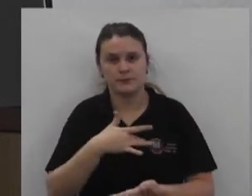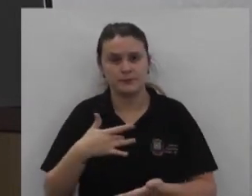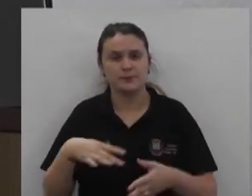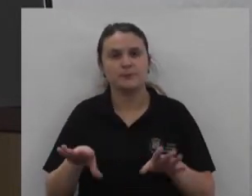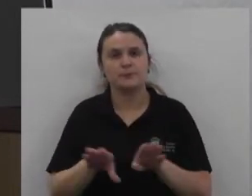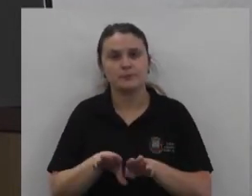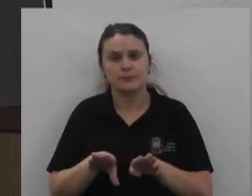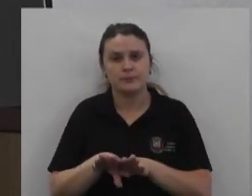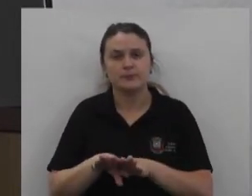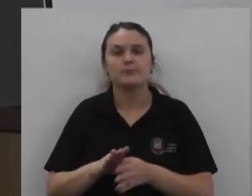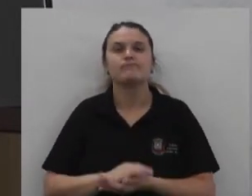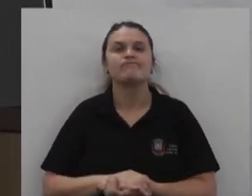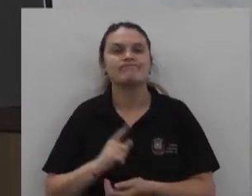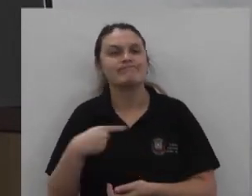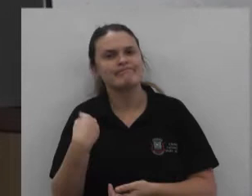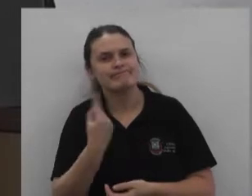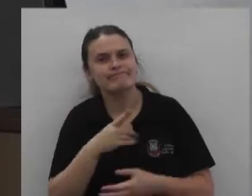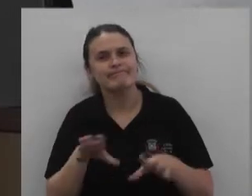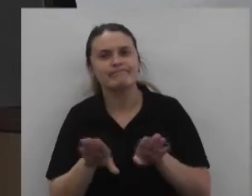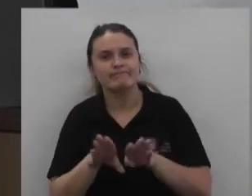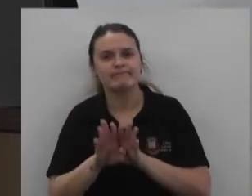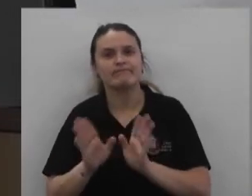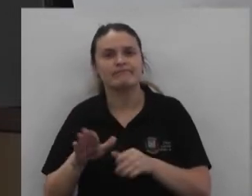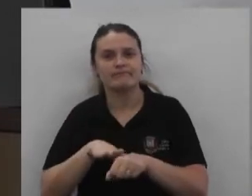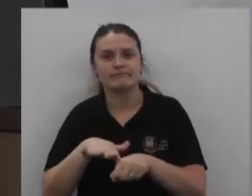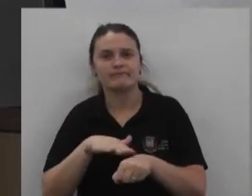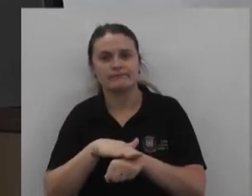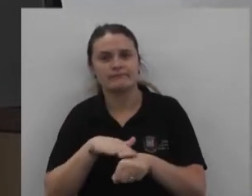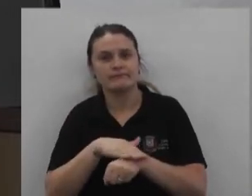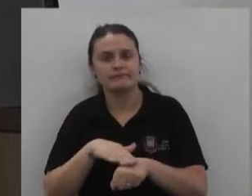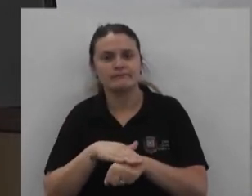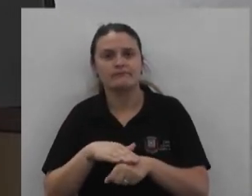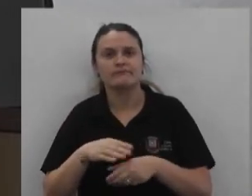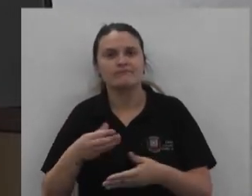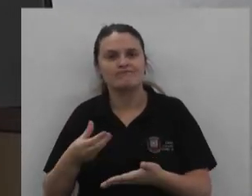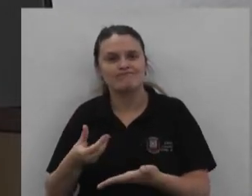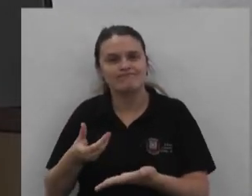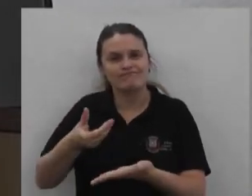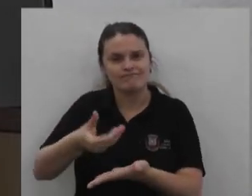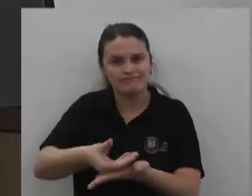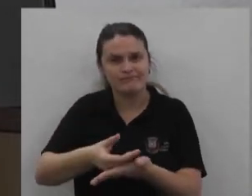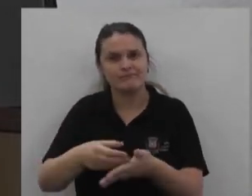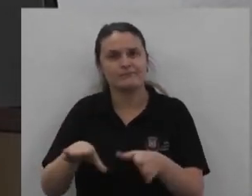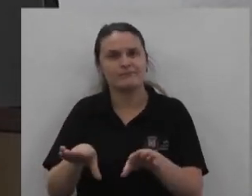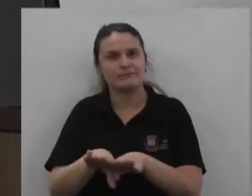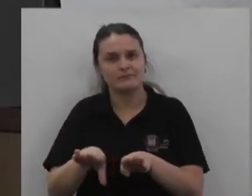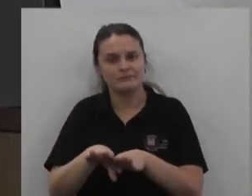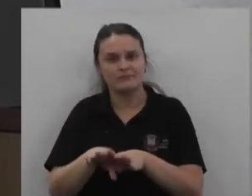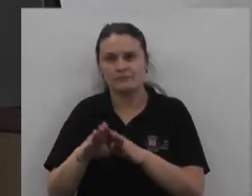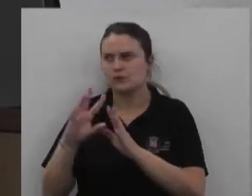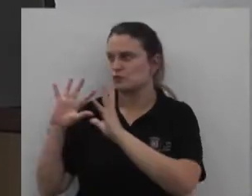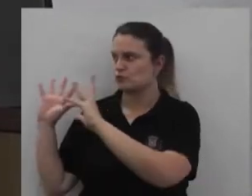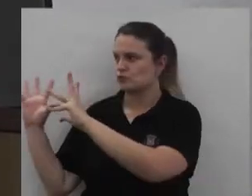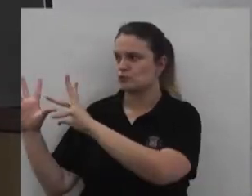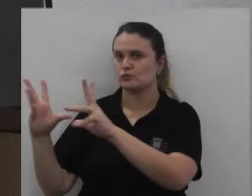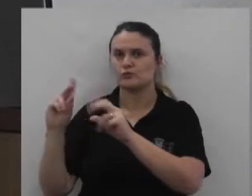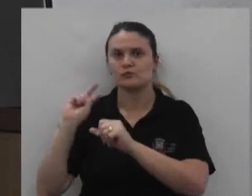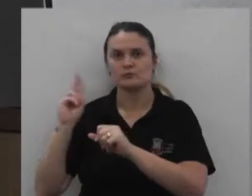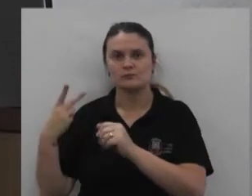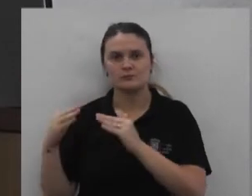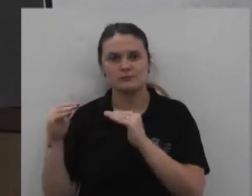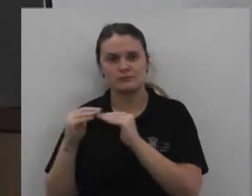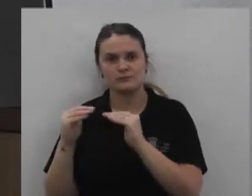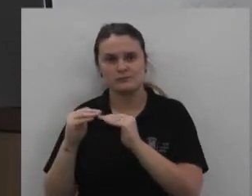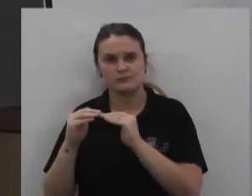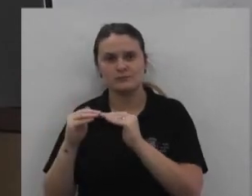saúde Também A gente também Conversou Para contemplar também De comum acordo Com todos os